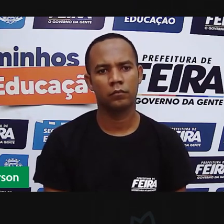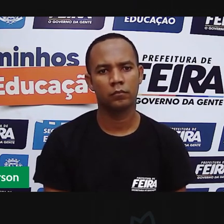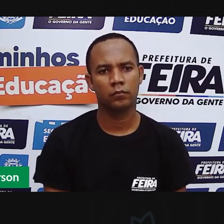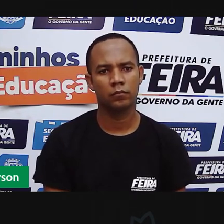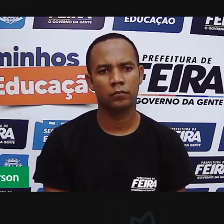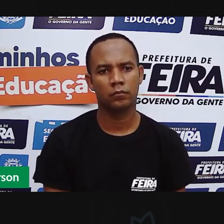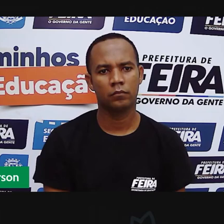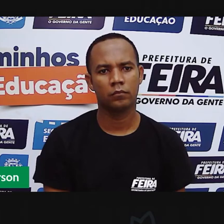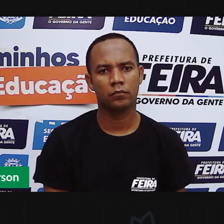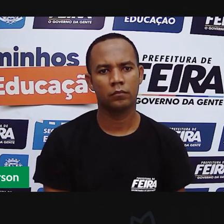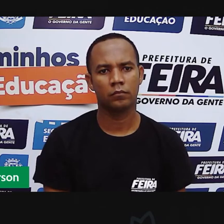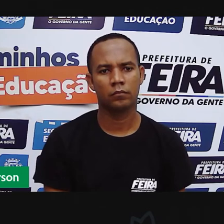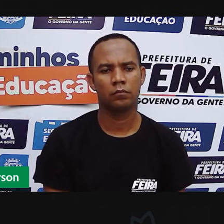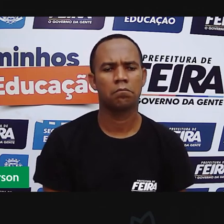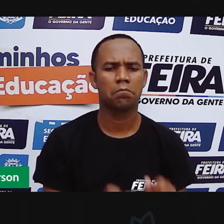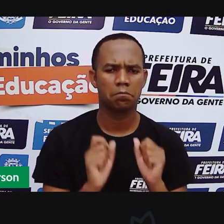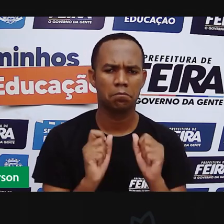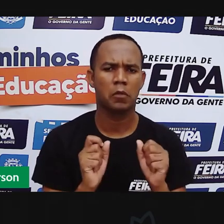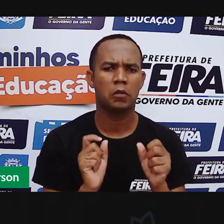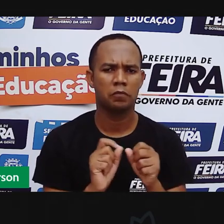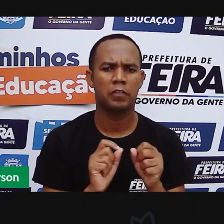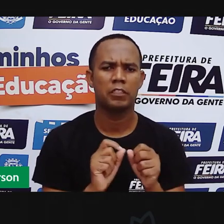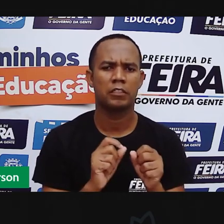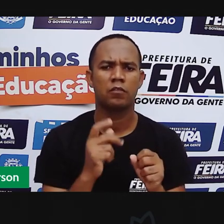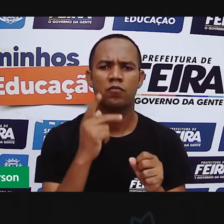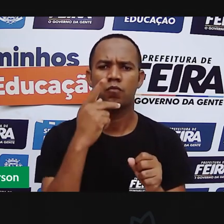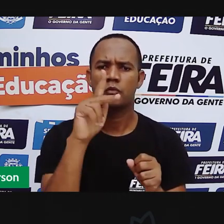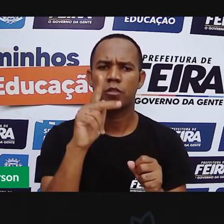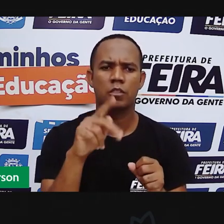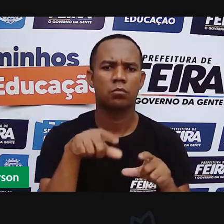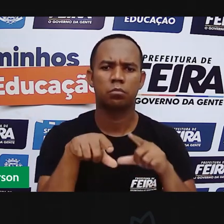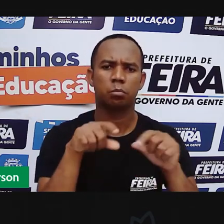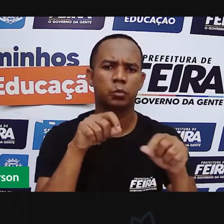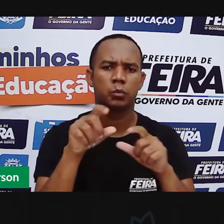Você pode fazer também de zigue-zague, ó.